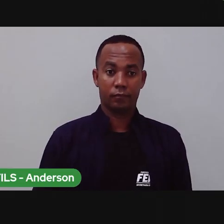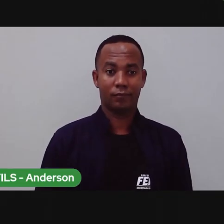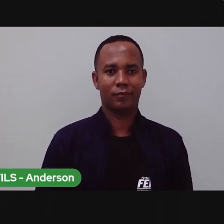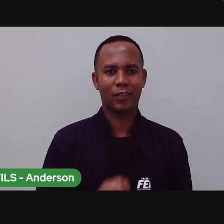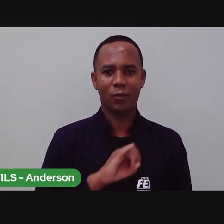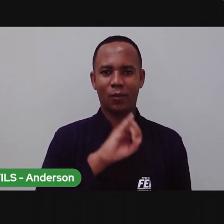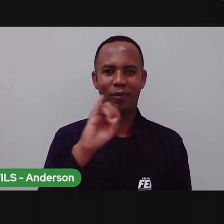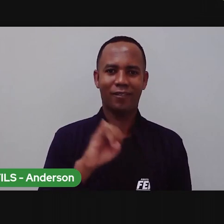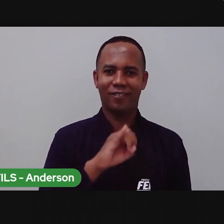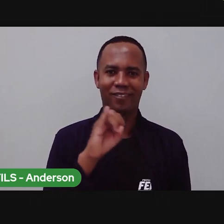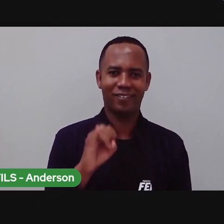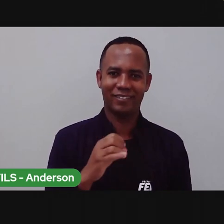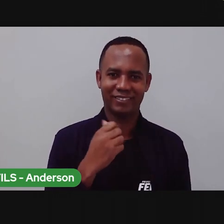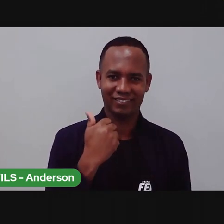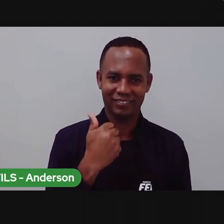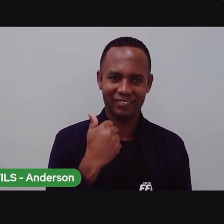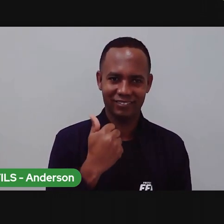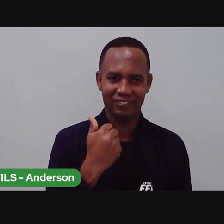Oi,